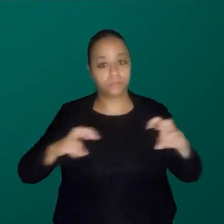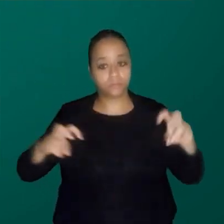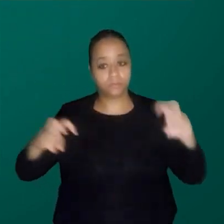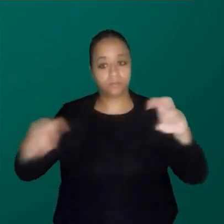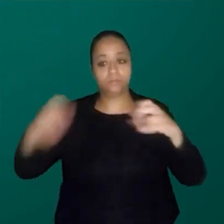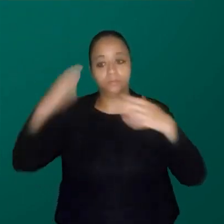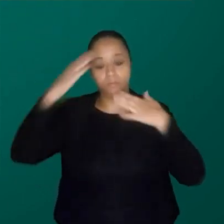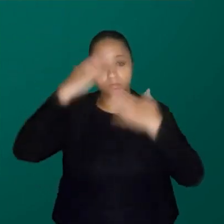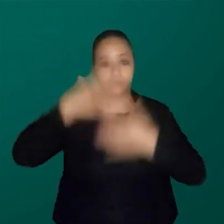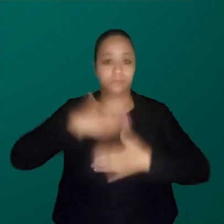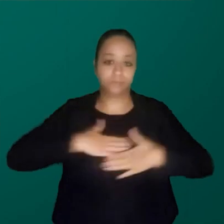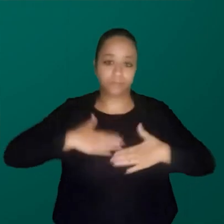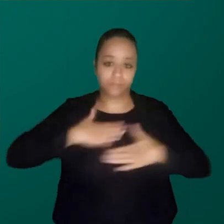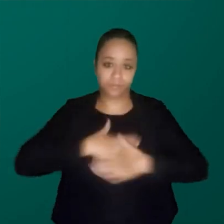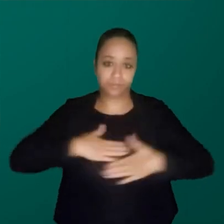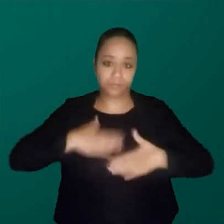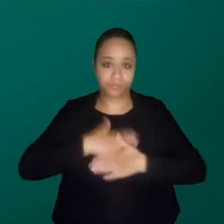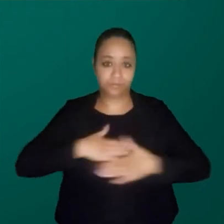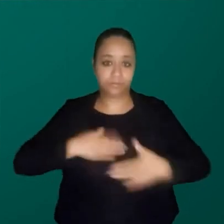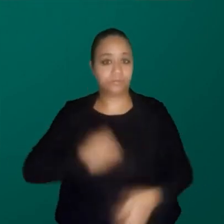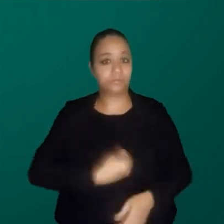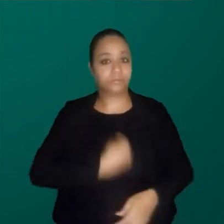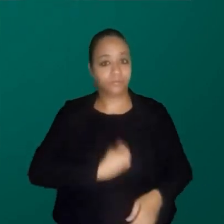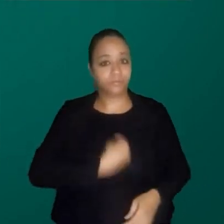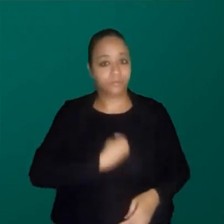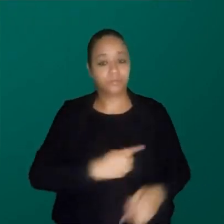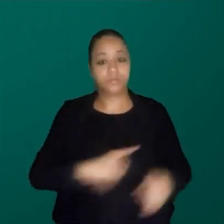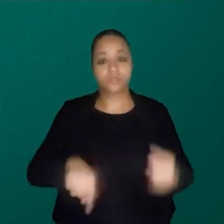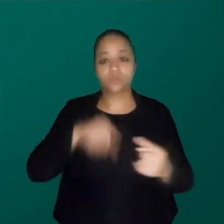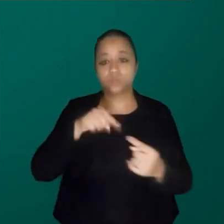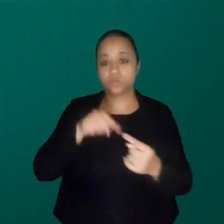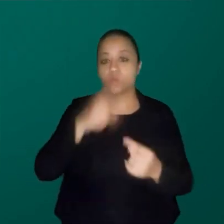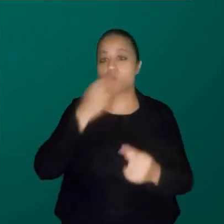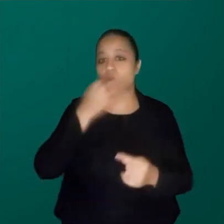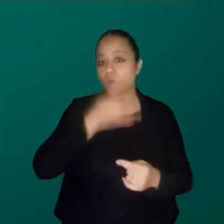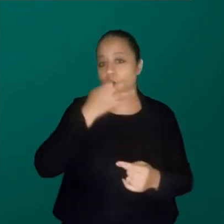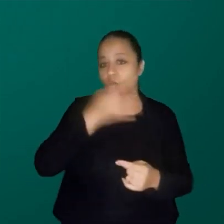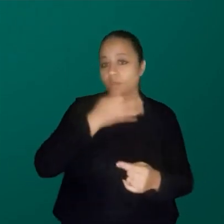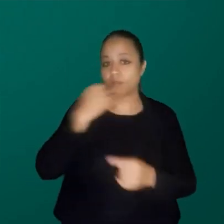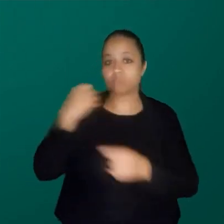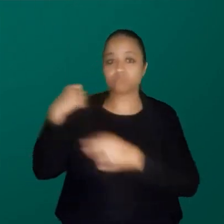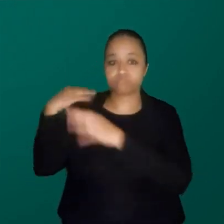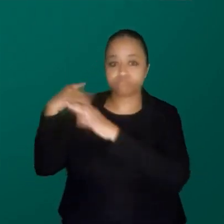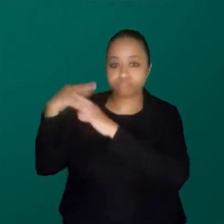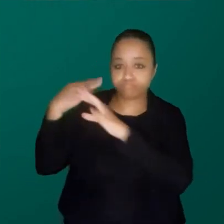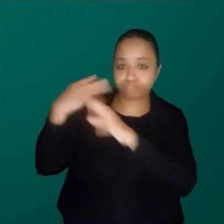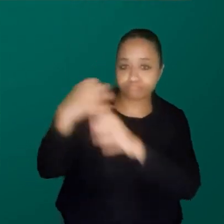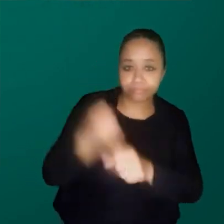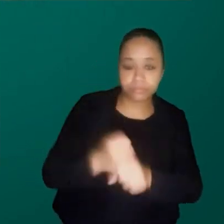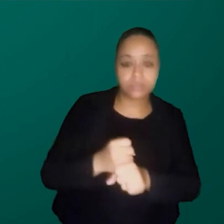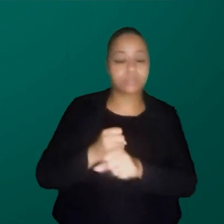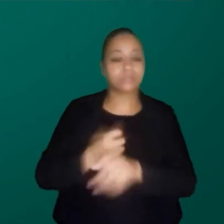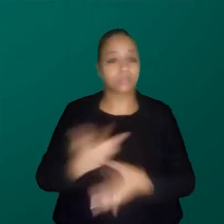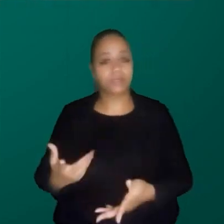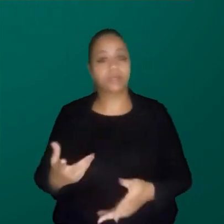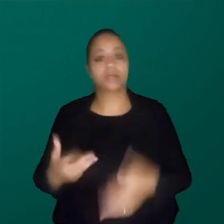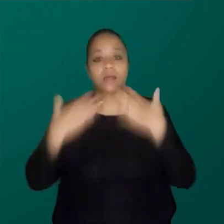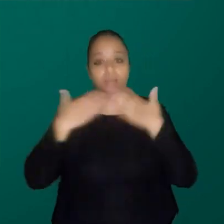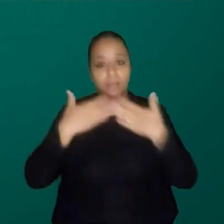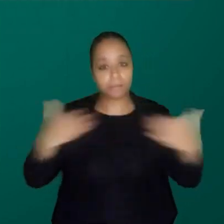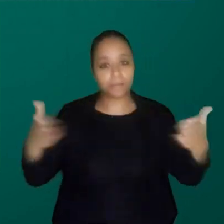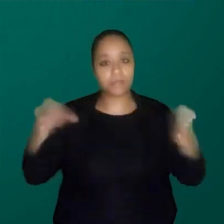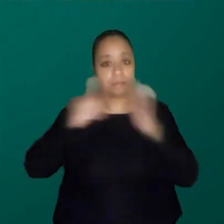Estou muito feliz de estar aqui. E a minha missão aqui hoje, vou contar um pouquinho da minha trajetória, mas vou tentar também arrematar a mesa para a gente abrir para as